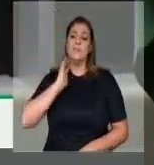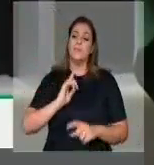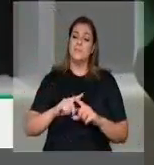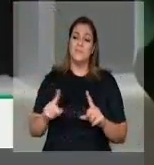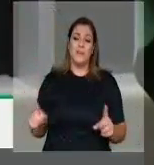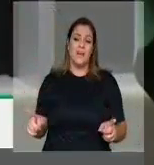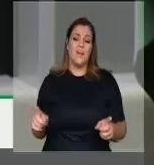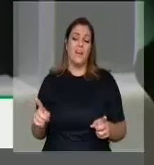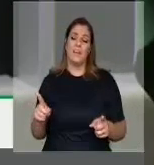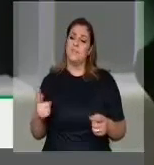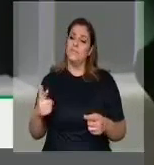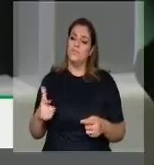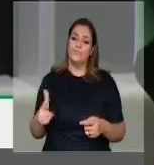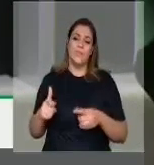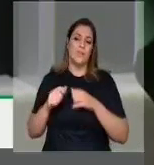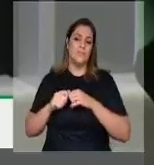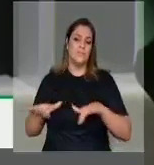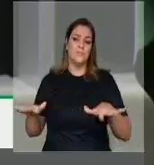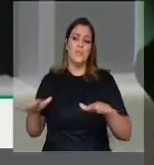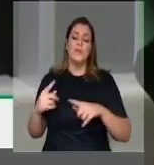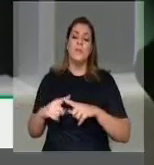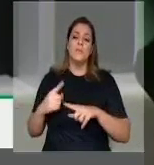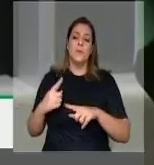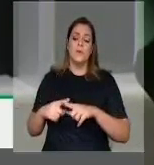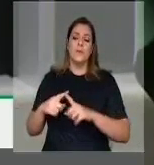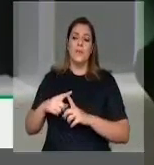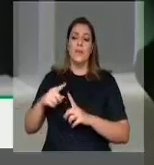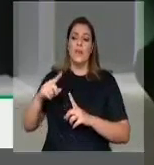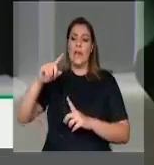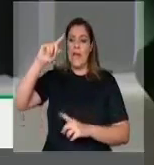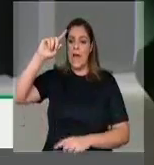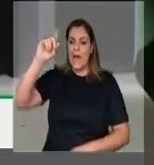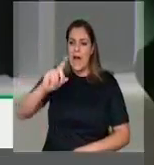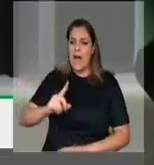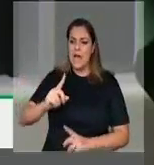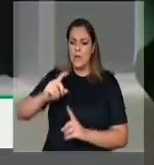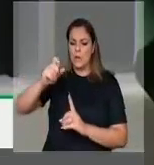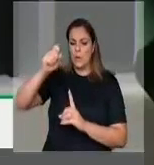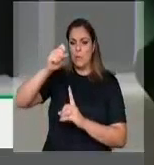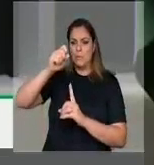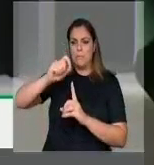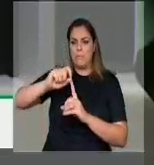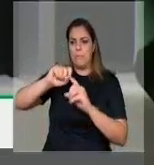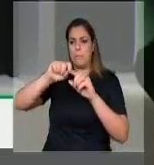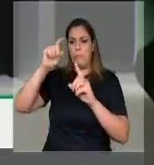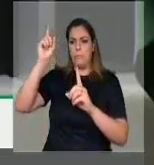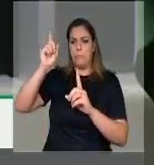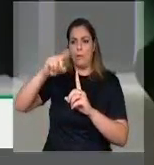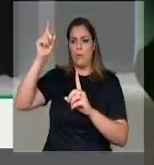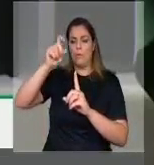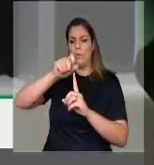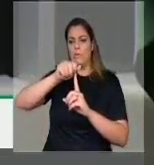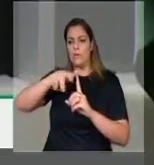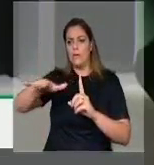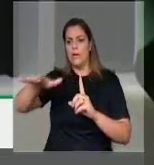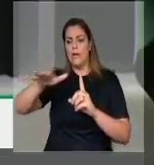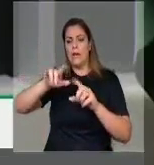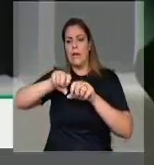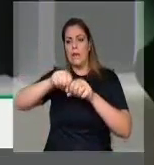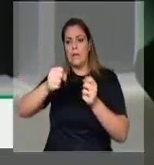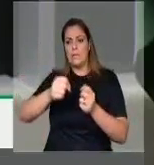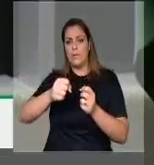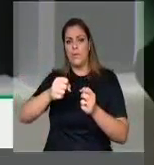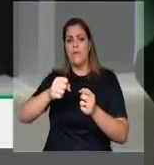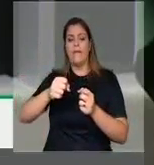quando um raio caiu no parque de transmissão. Só em julho os transmissores de ondas curtas e médias foram religados.